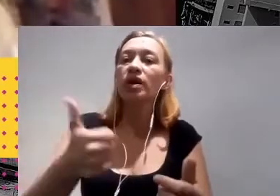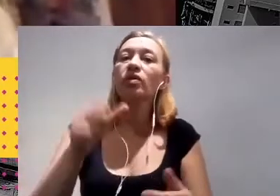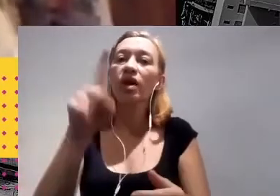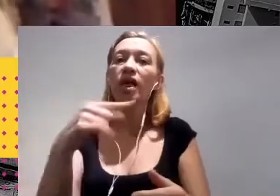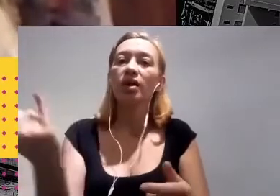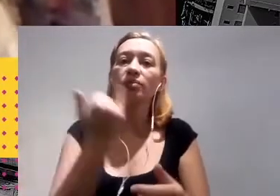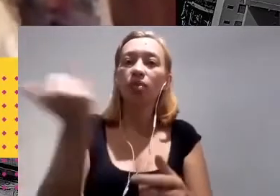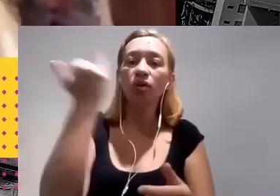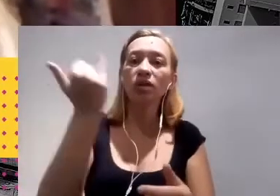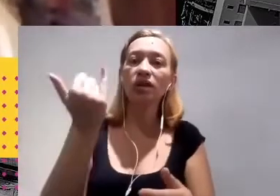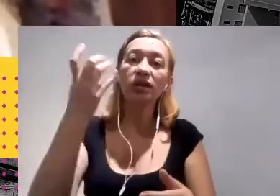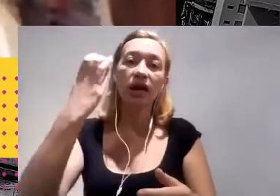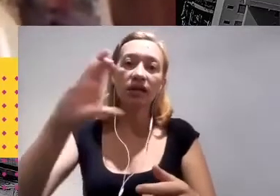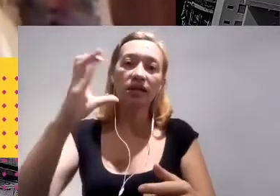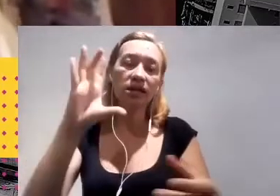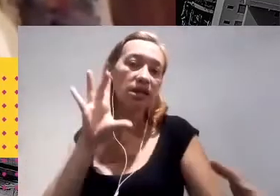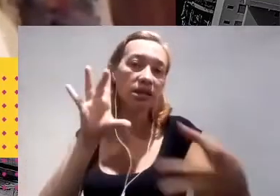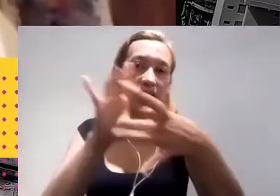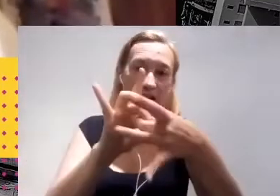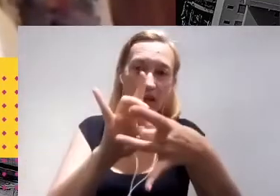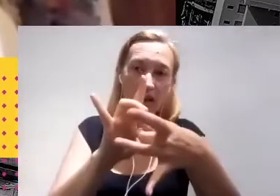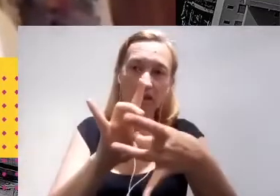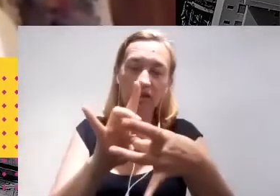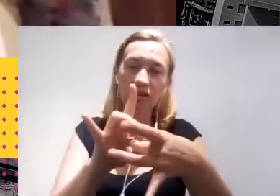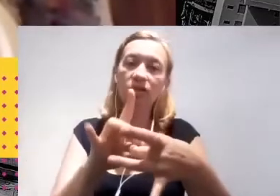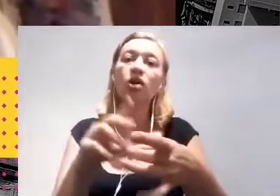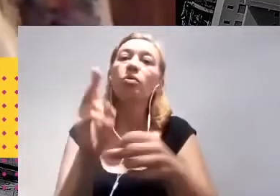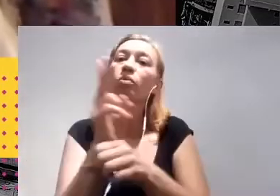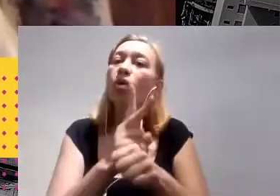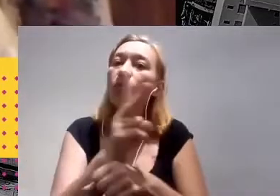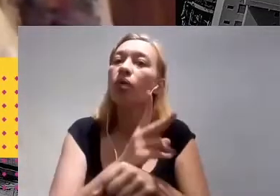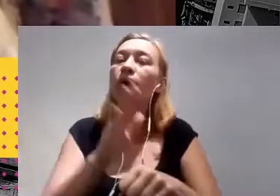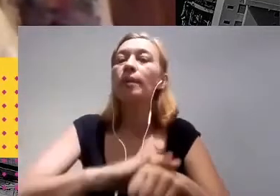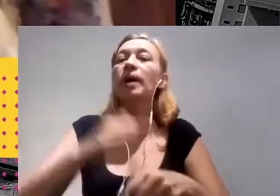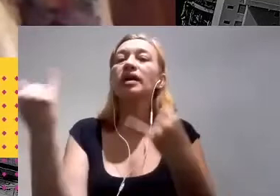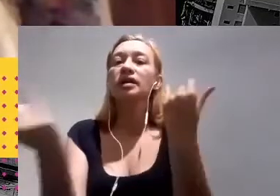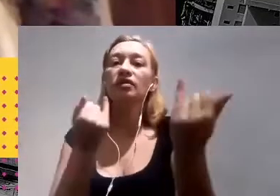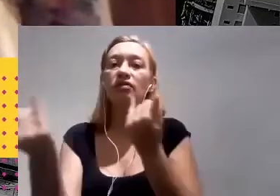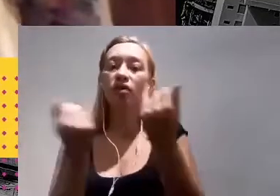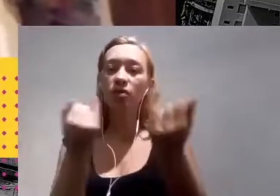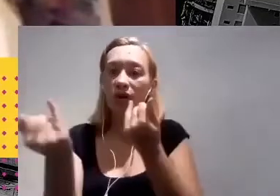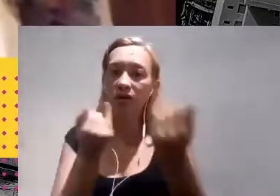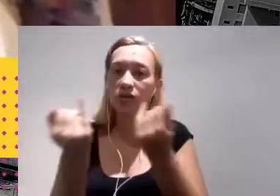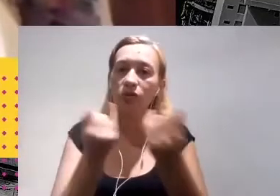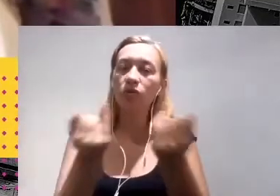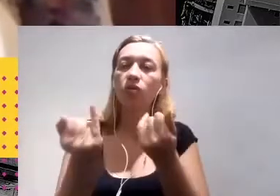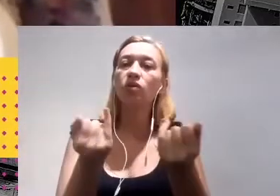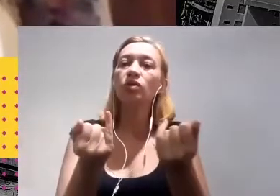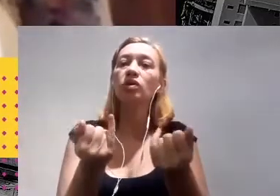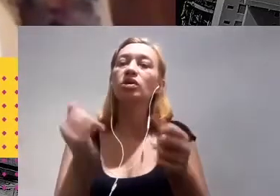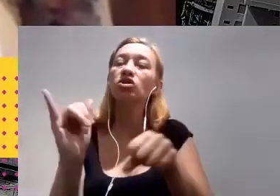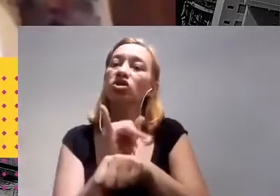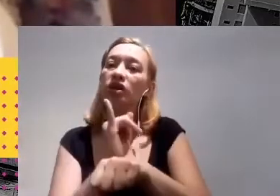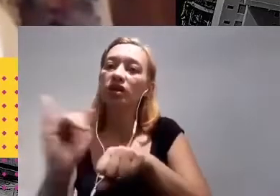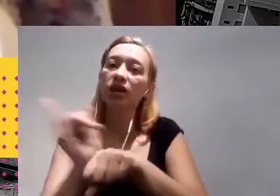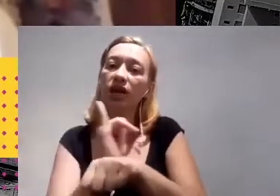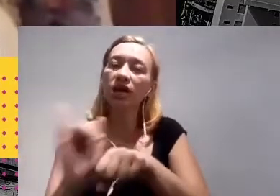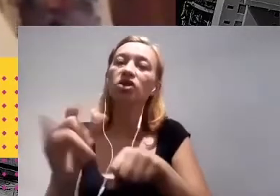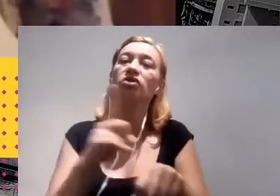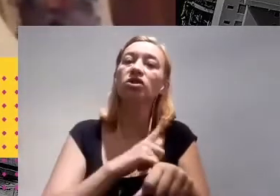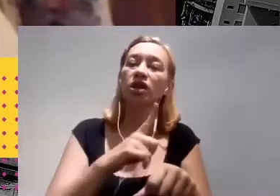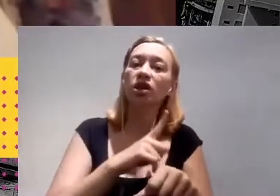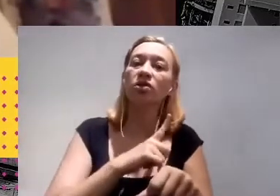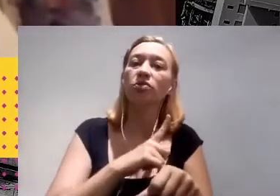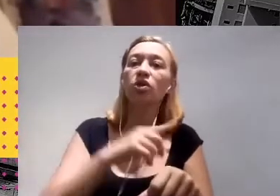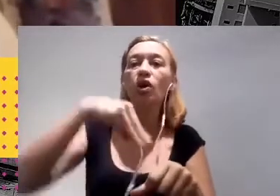ciência como aliada. Então, buscar as informações, as modelagens, nós temos algumas modelagens hidrológicas